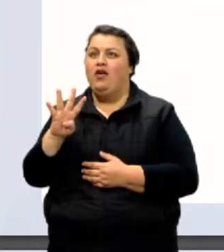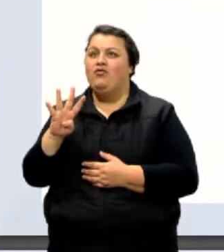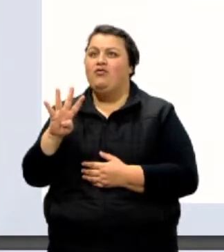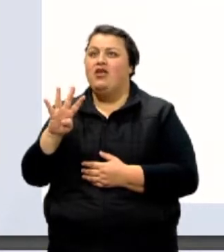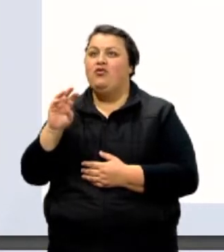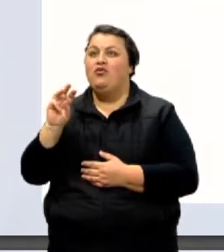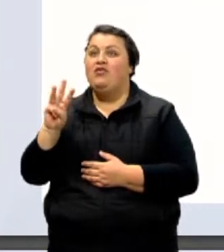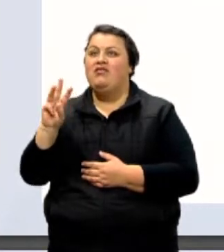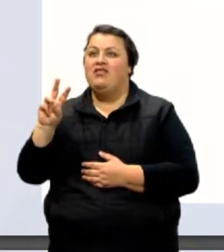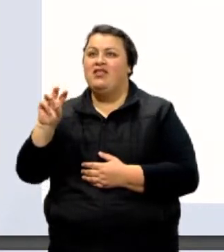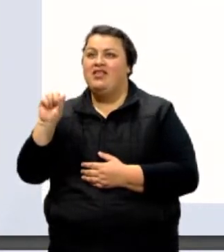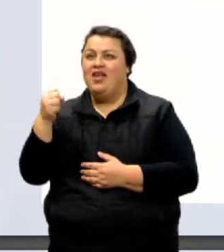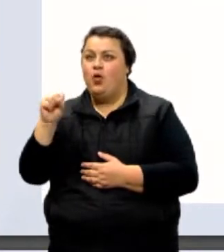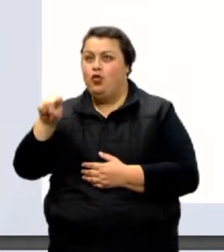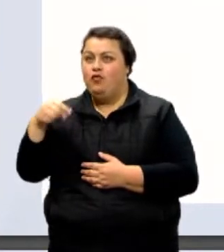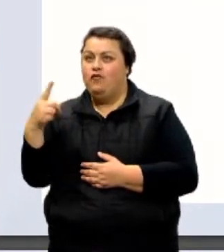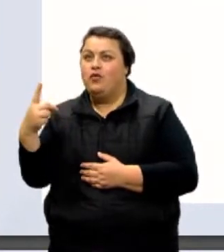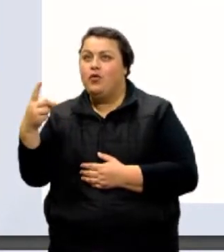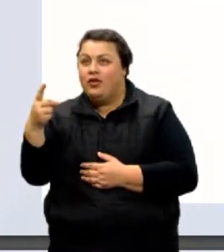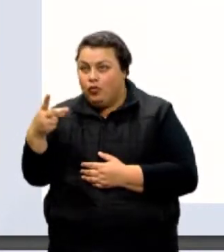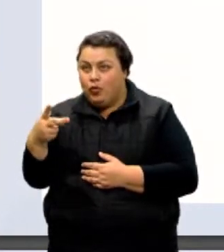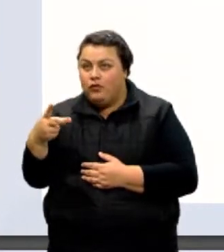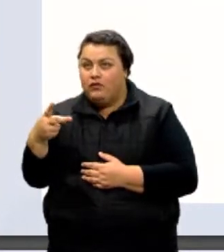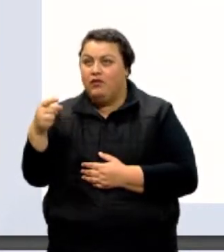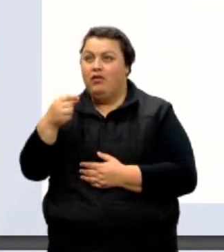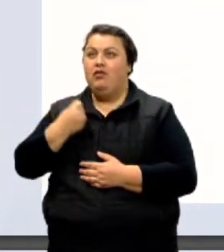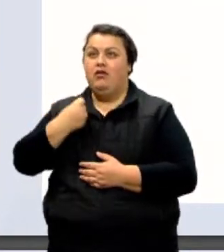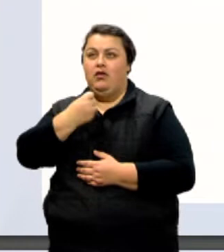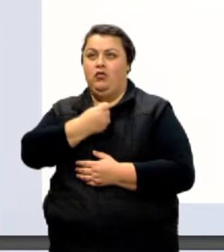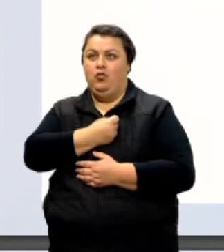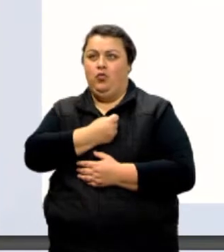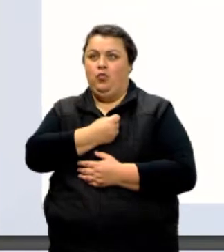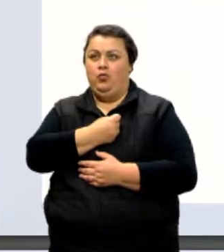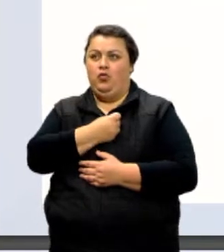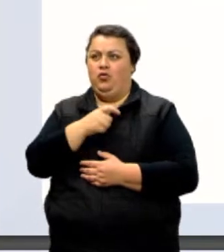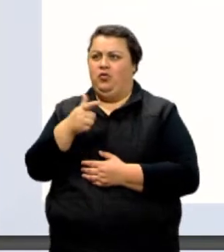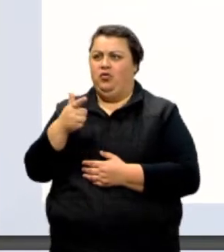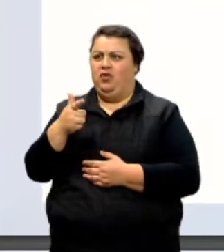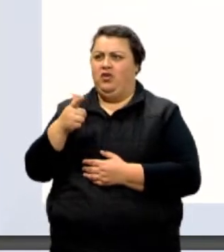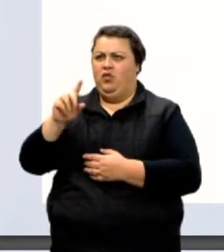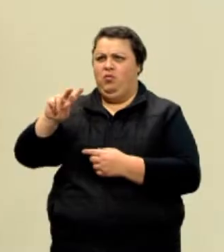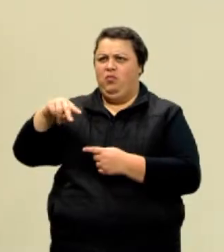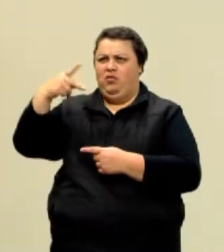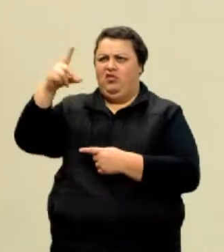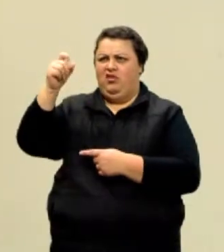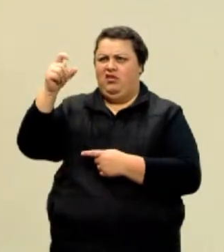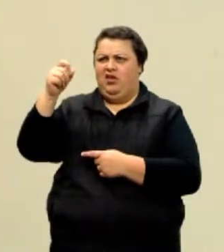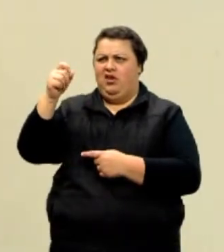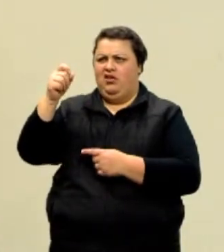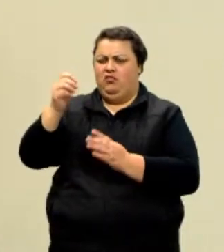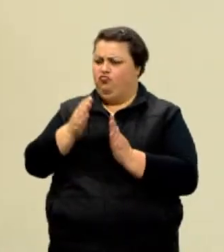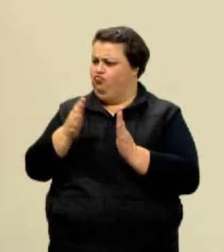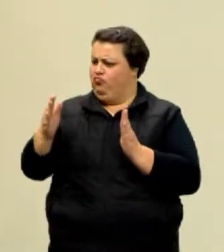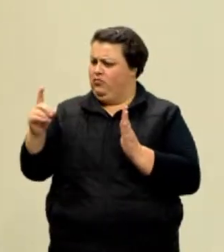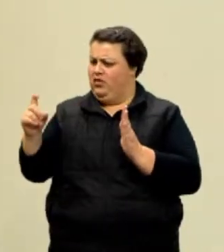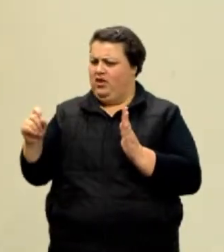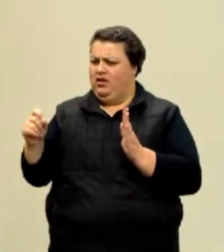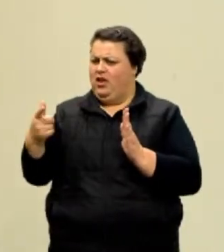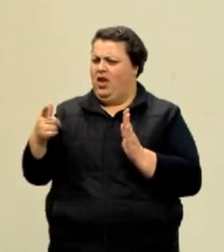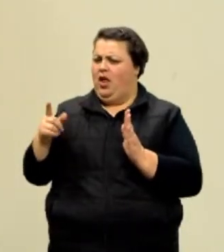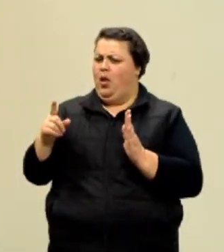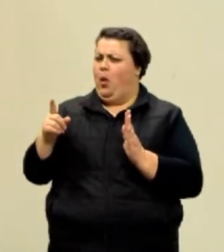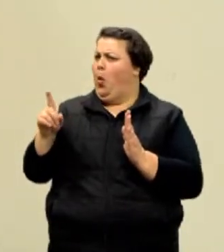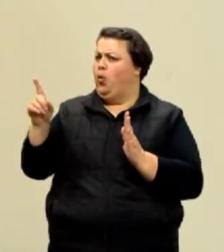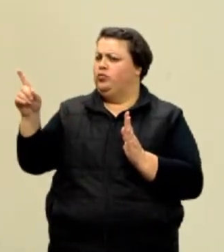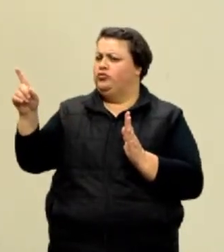438,12. Esse número aí não tem nenhuma potência de 10 associada, Tá muito longe de estar em notação